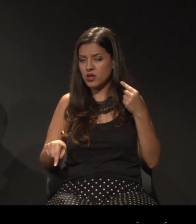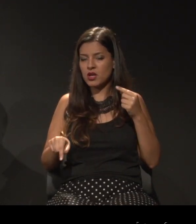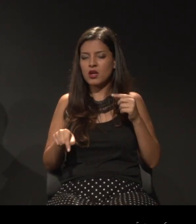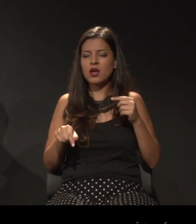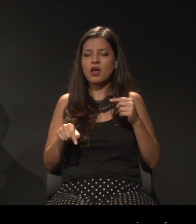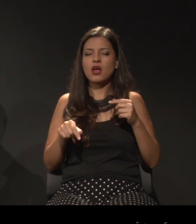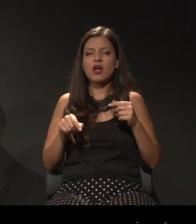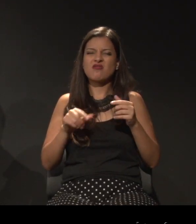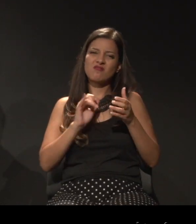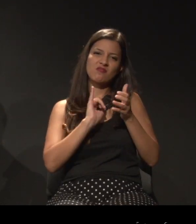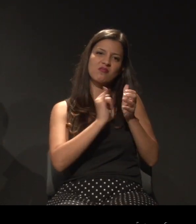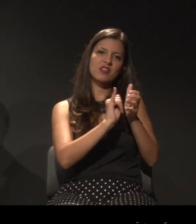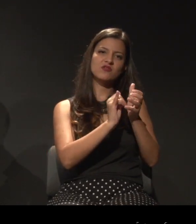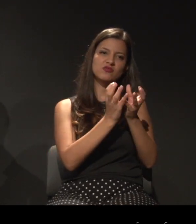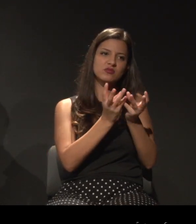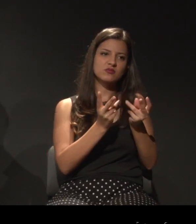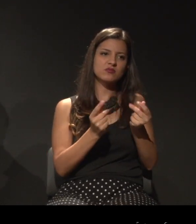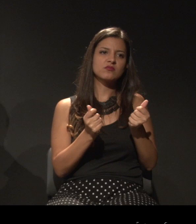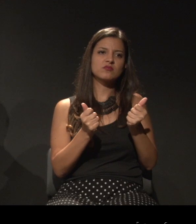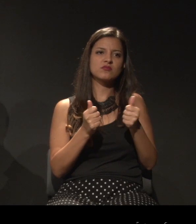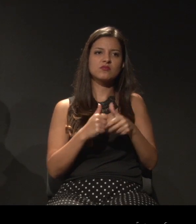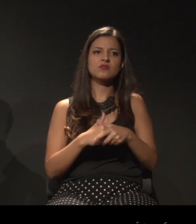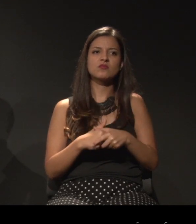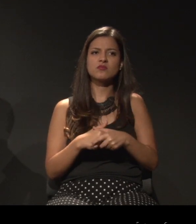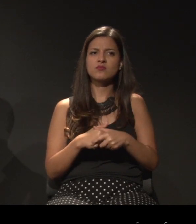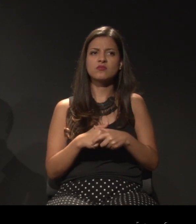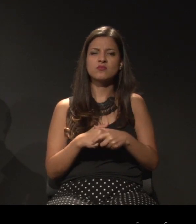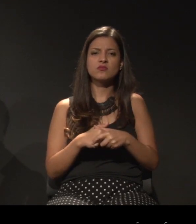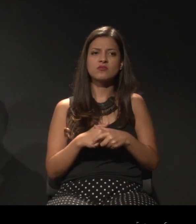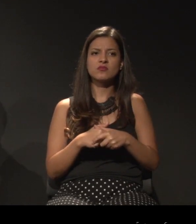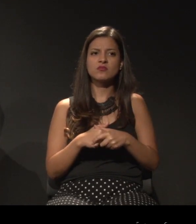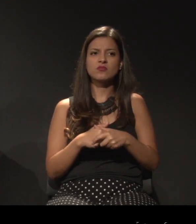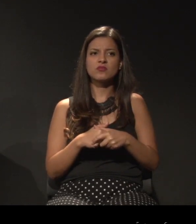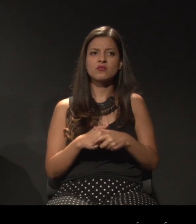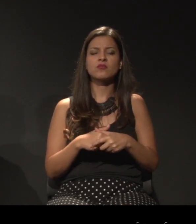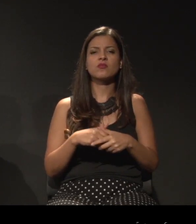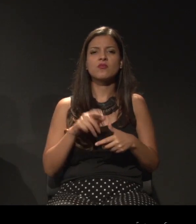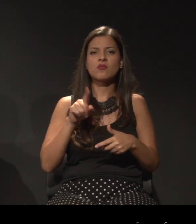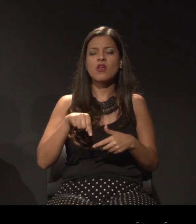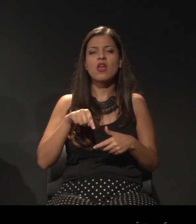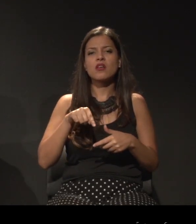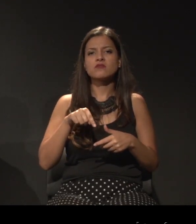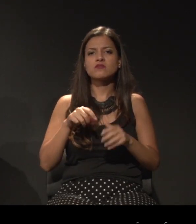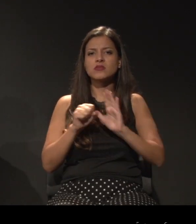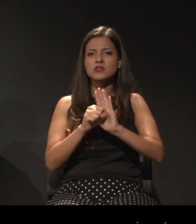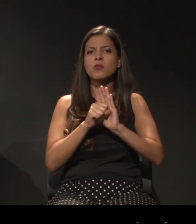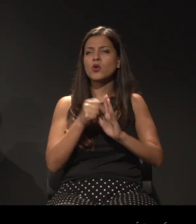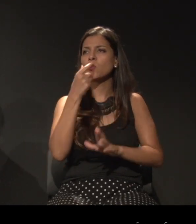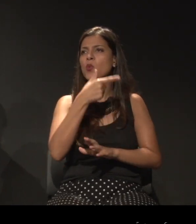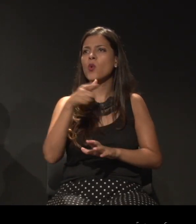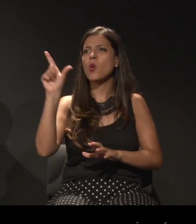que o mítico desaparece, que o simbólico é considerado uma outra coisa,